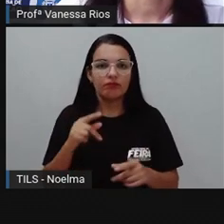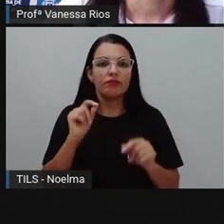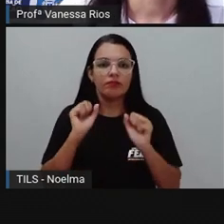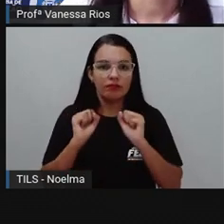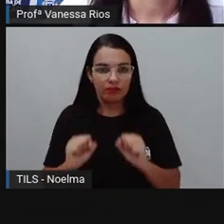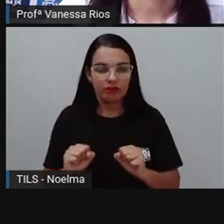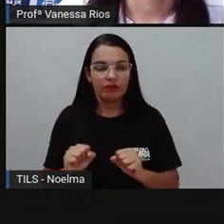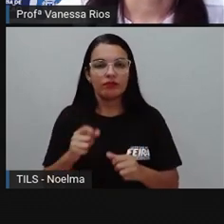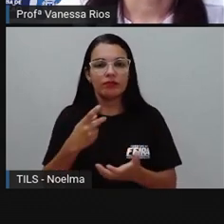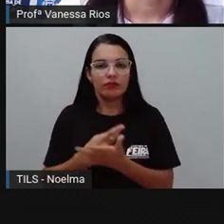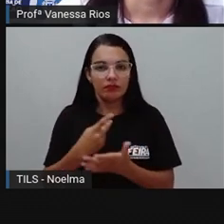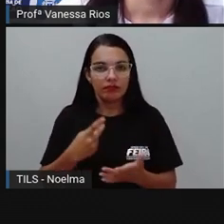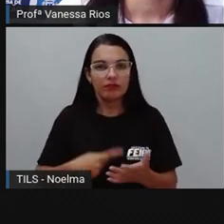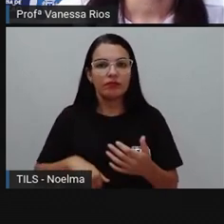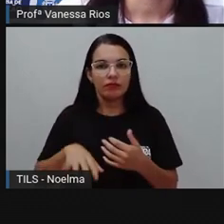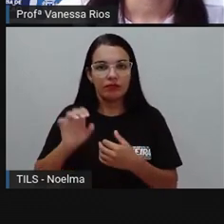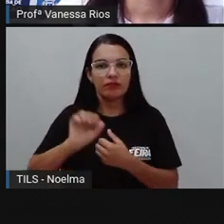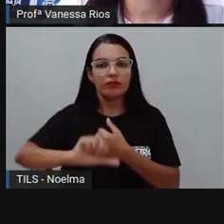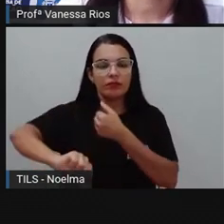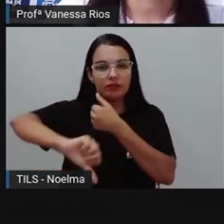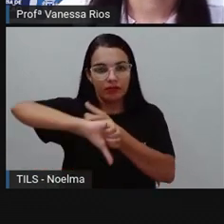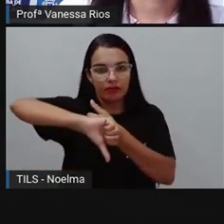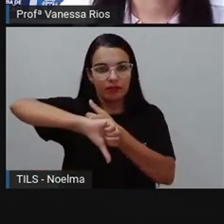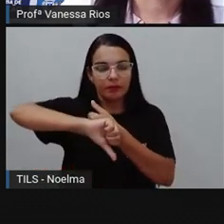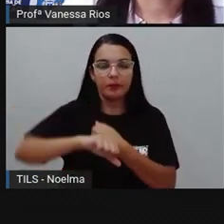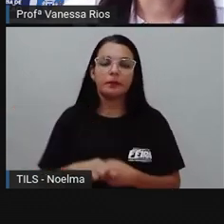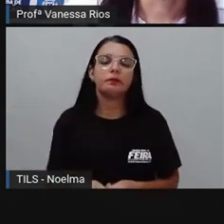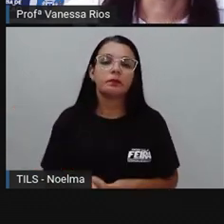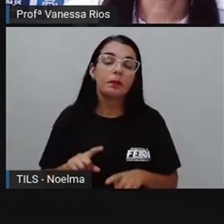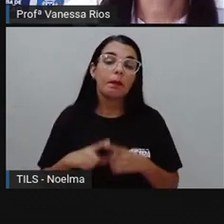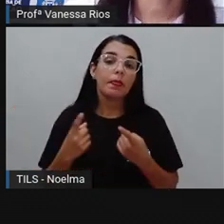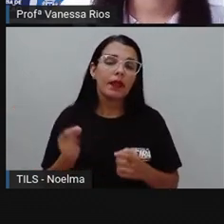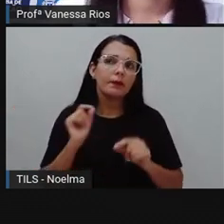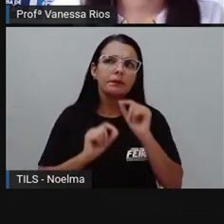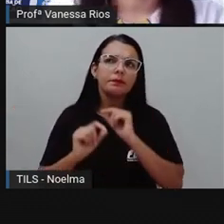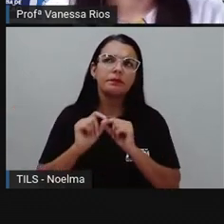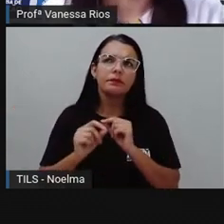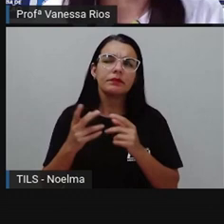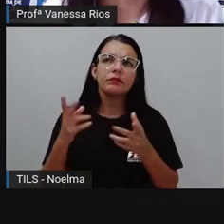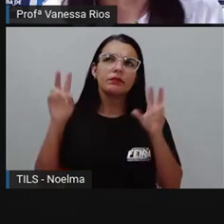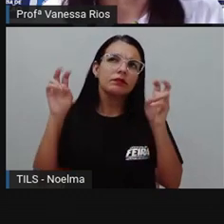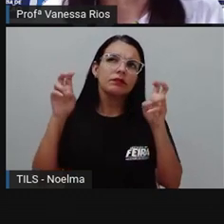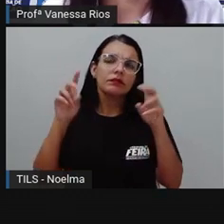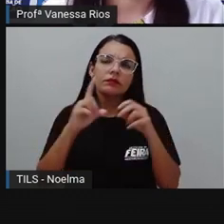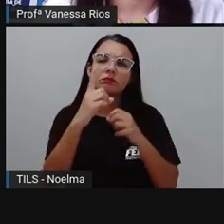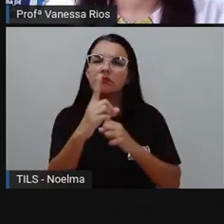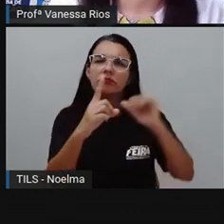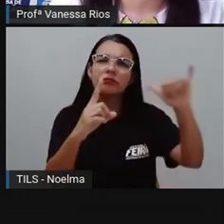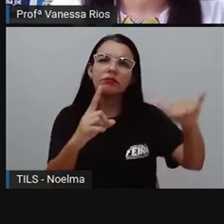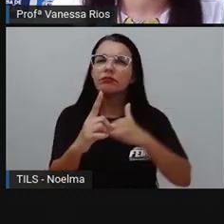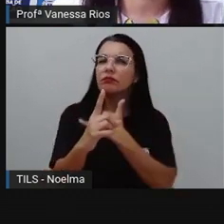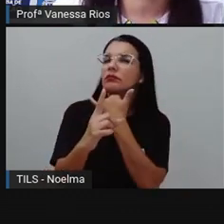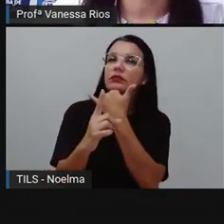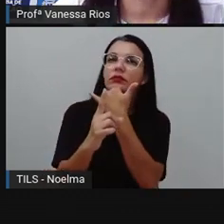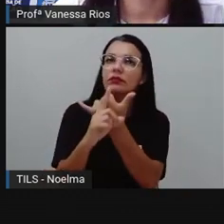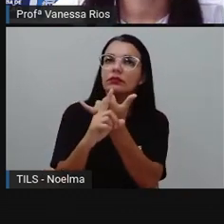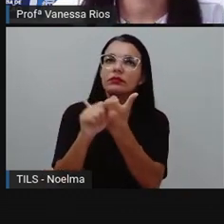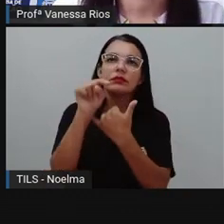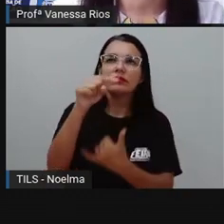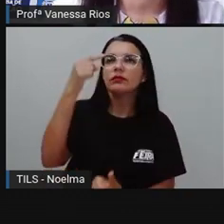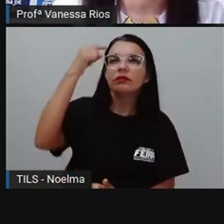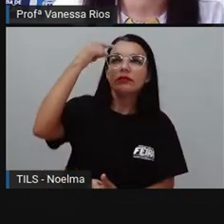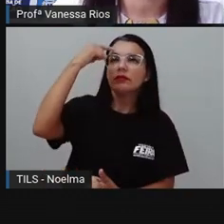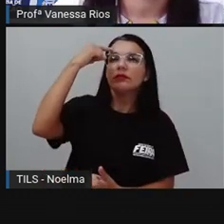em fratura. Mas aí quando a pró fala em bullying, o que é que você lembra? O que é que lhe faz pensar,